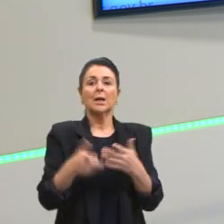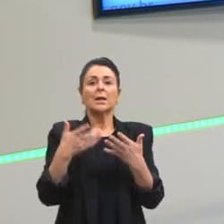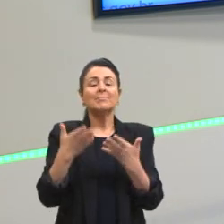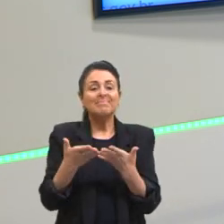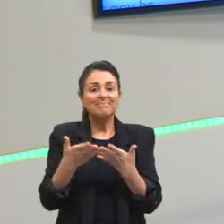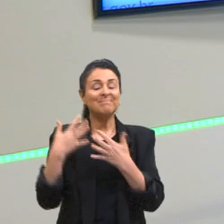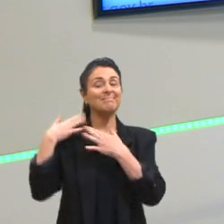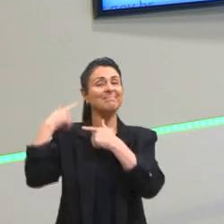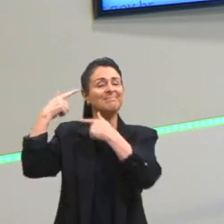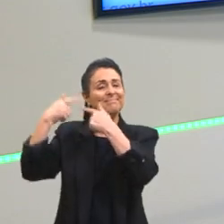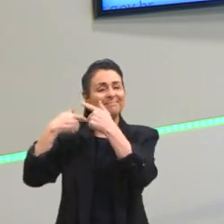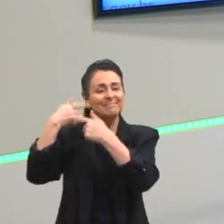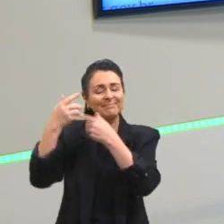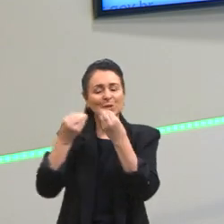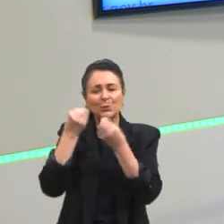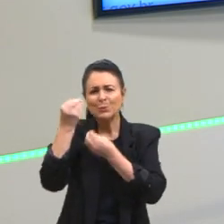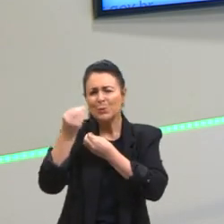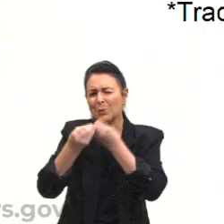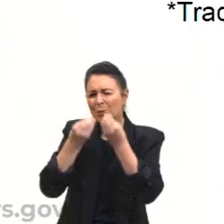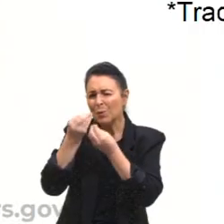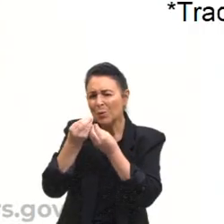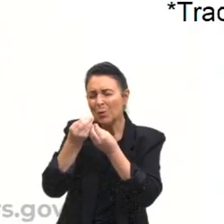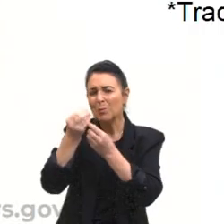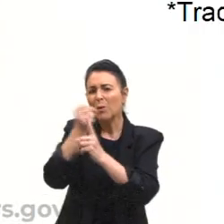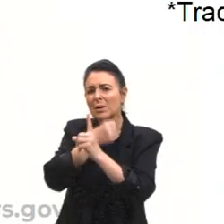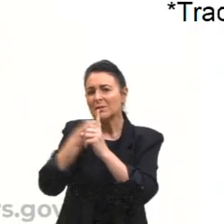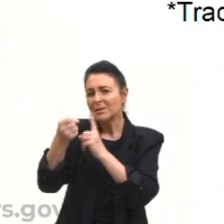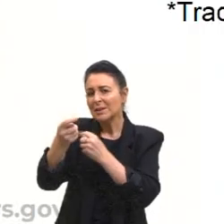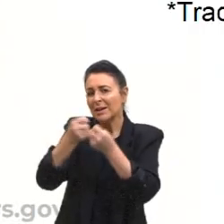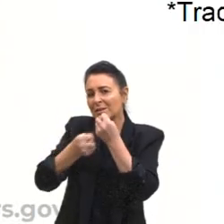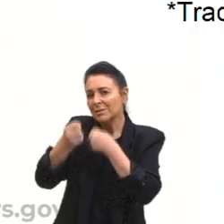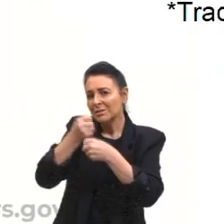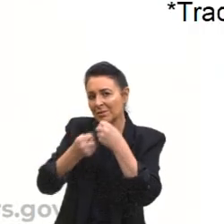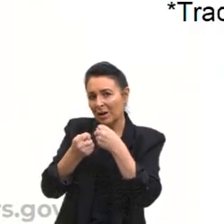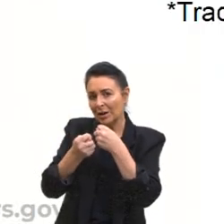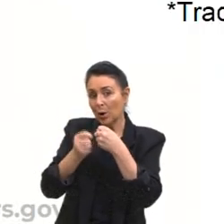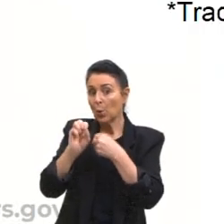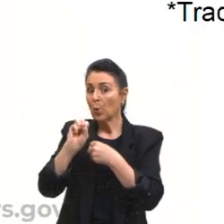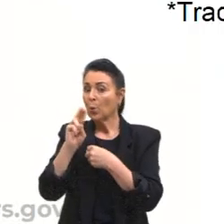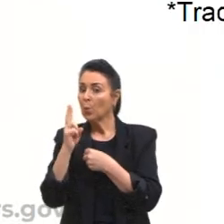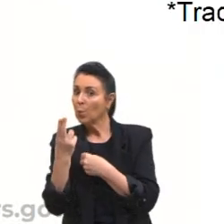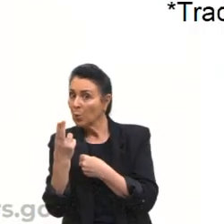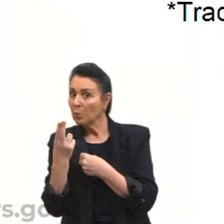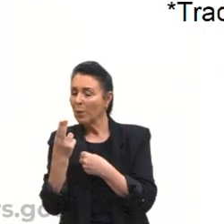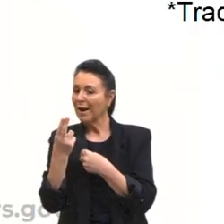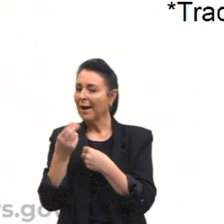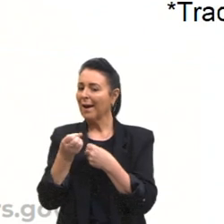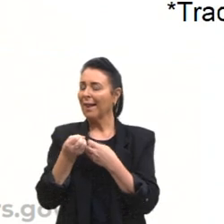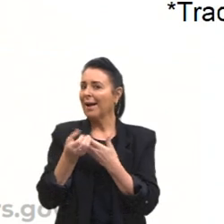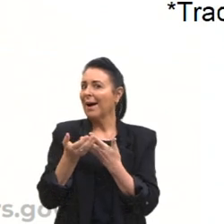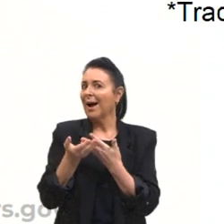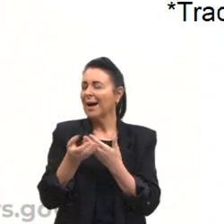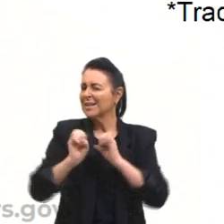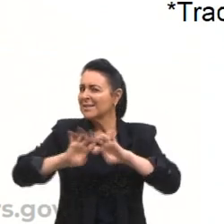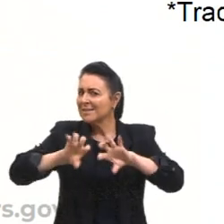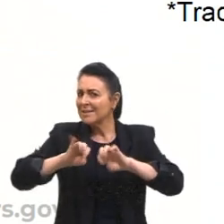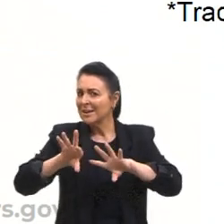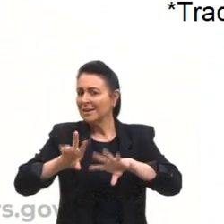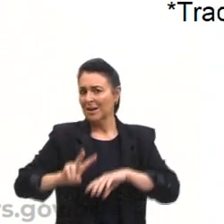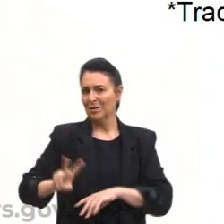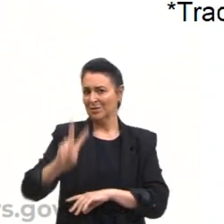tradicionalmente, como é que a sociedade nos controla ou como são repassados os valores? É esse conflito binário entre bem e mal.